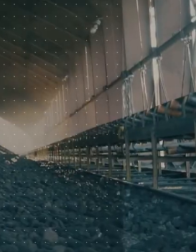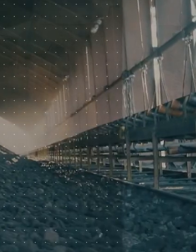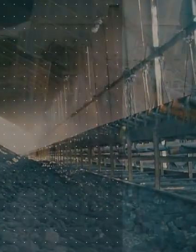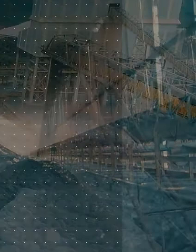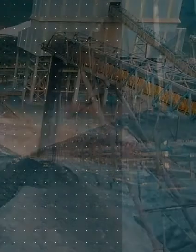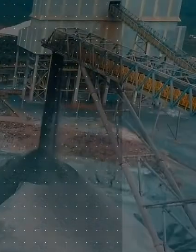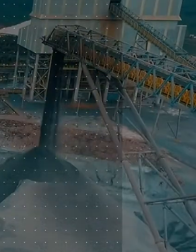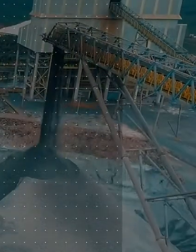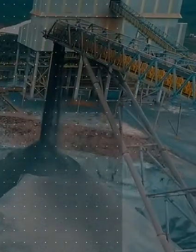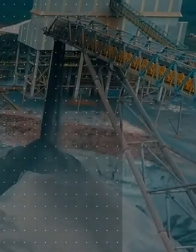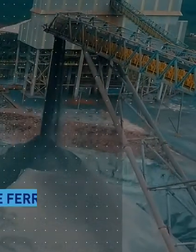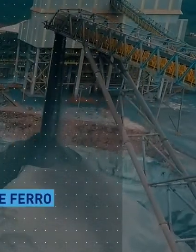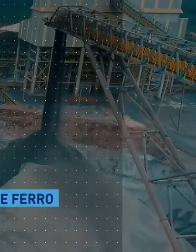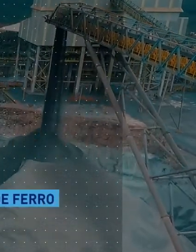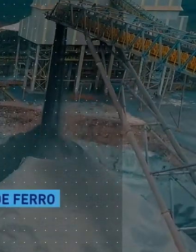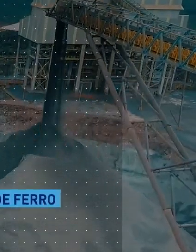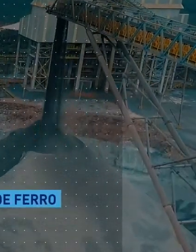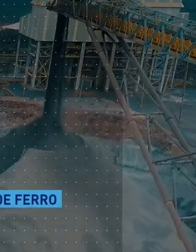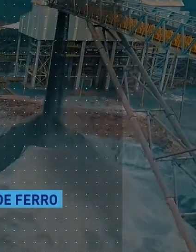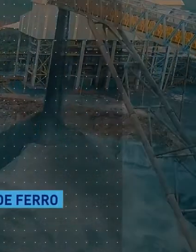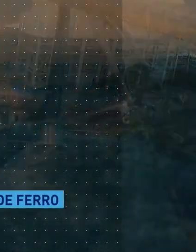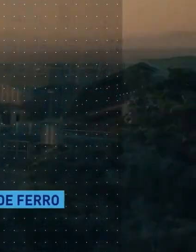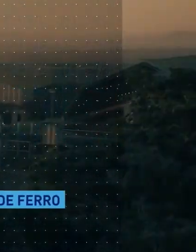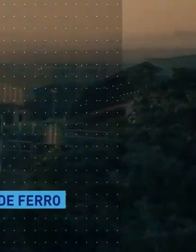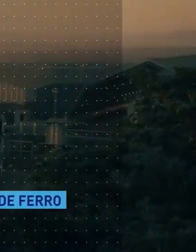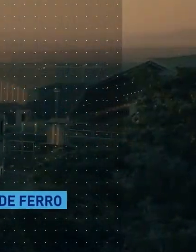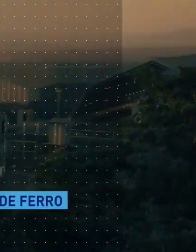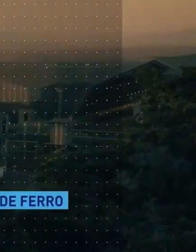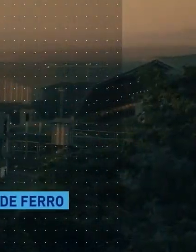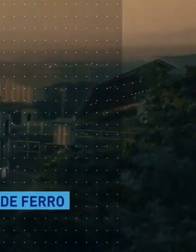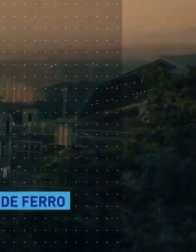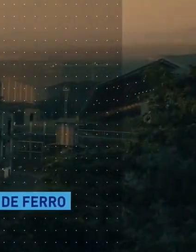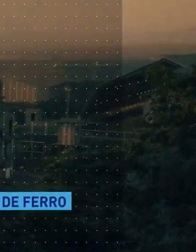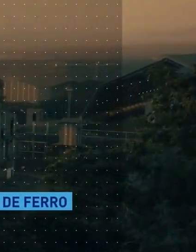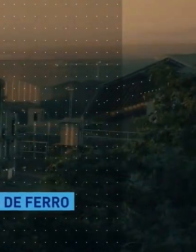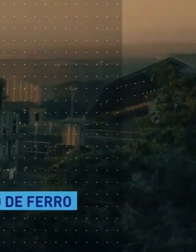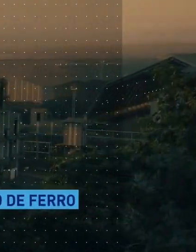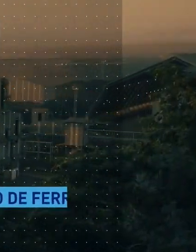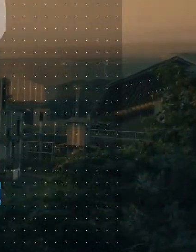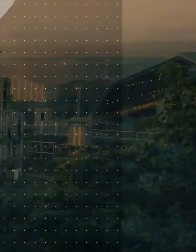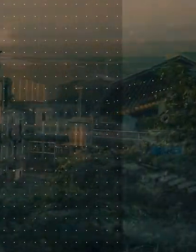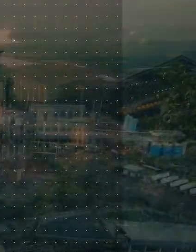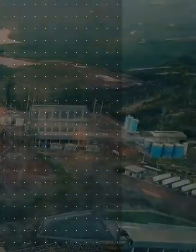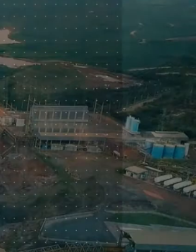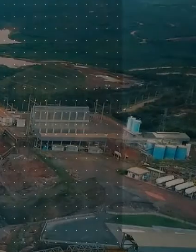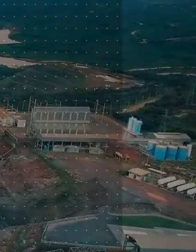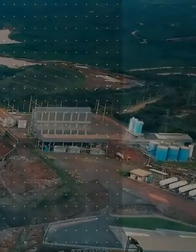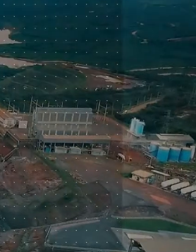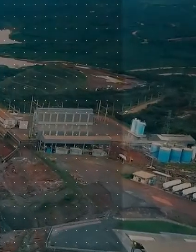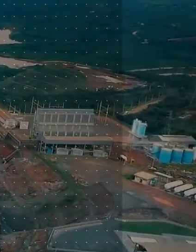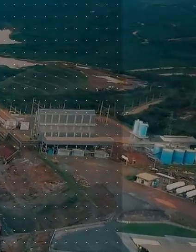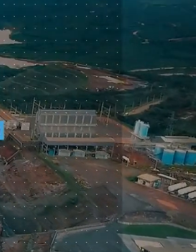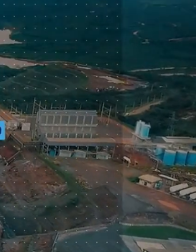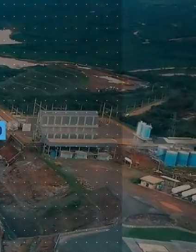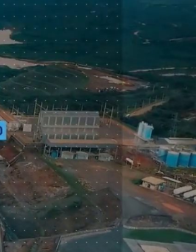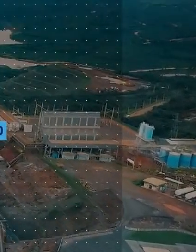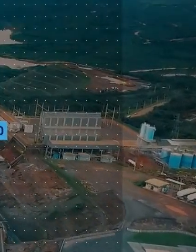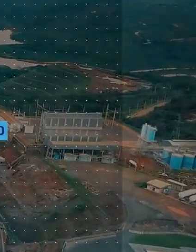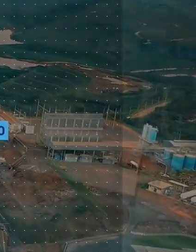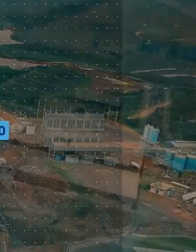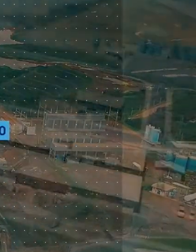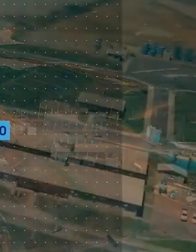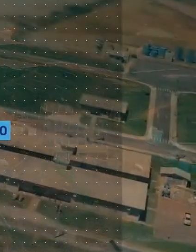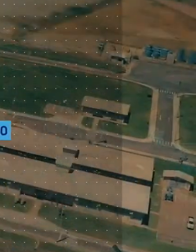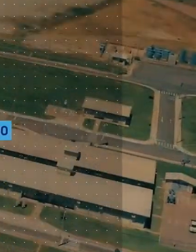No Brasil, produzimos minério de ferro em Minas Gerais e níquel em Goiás. Em 2014, o